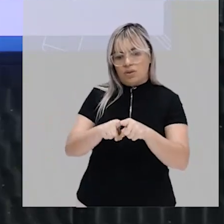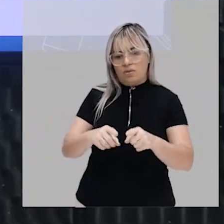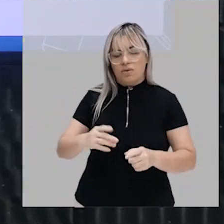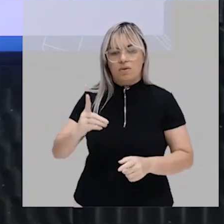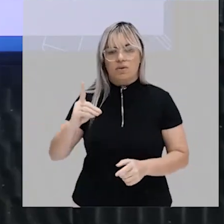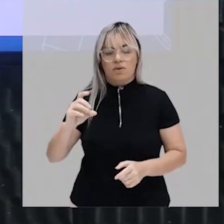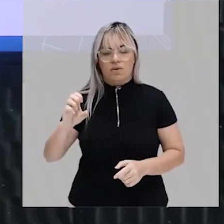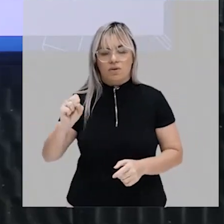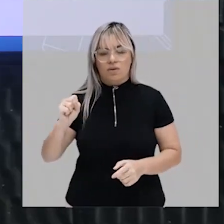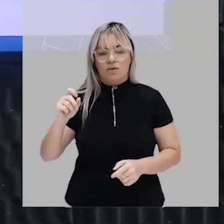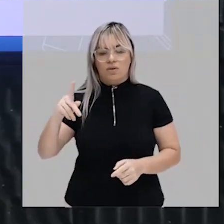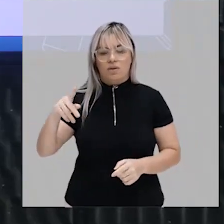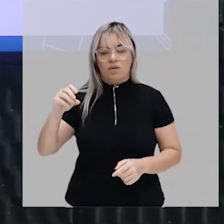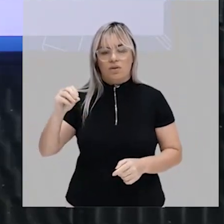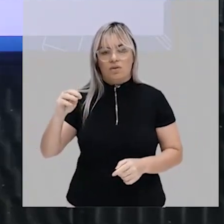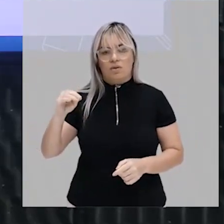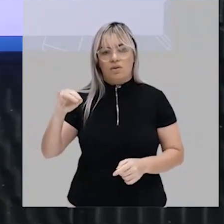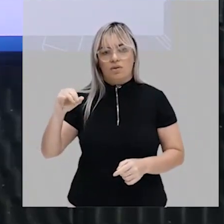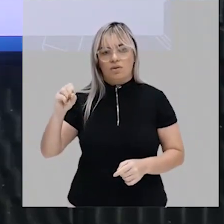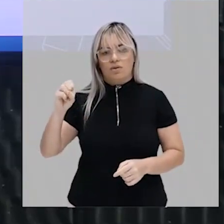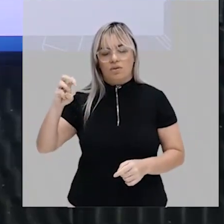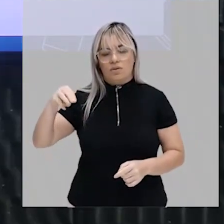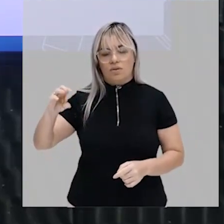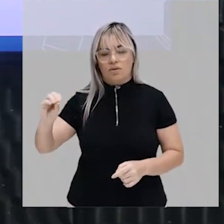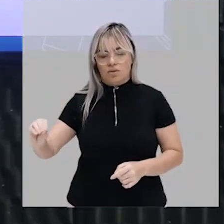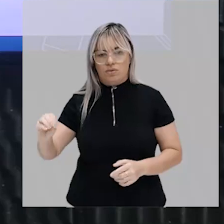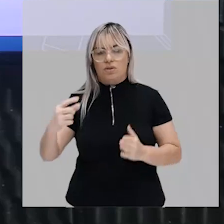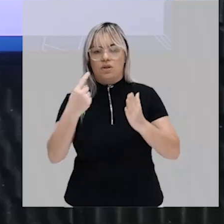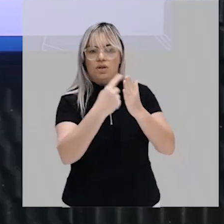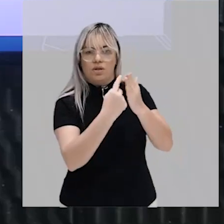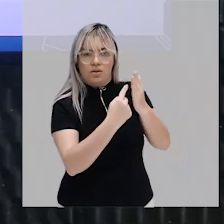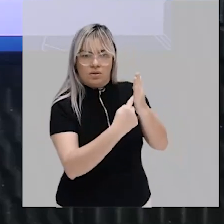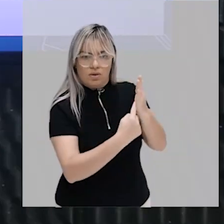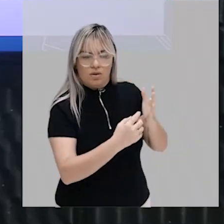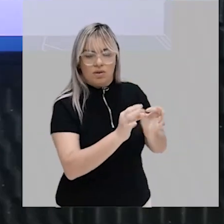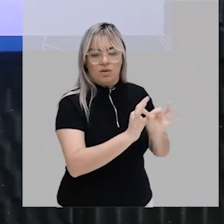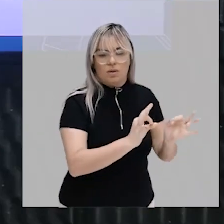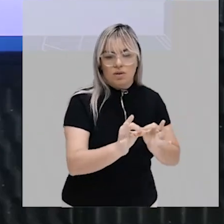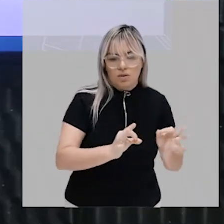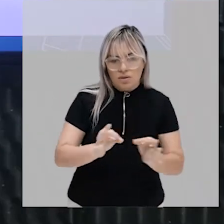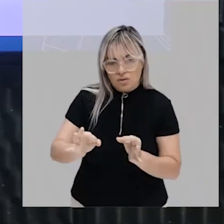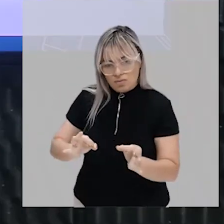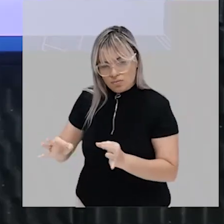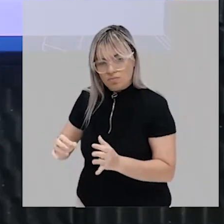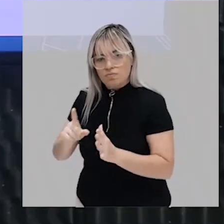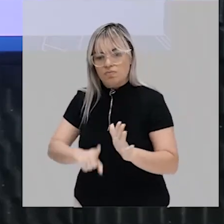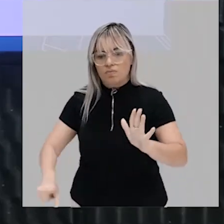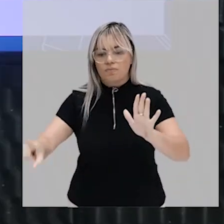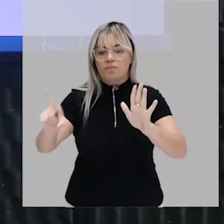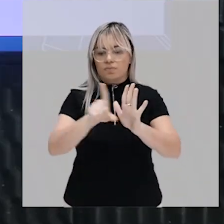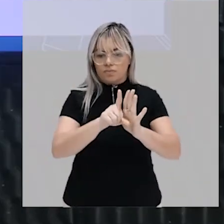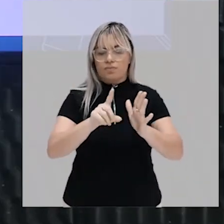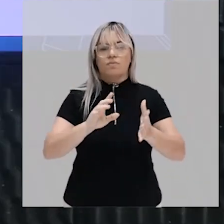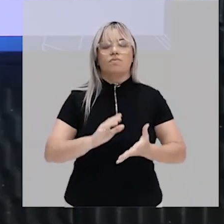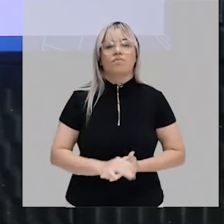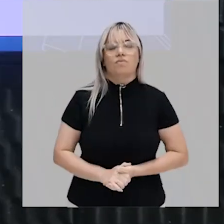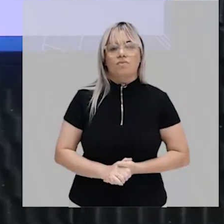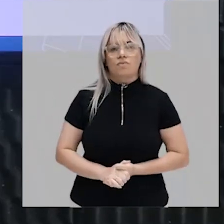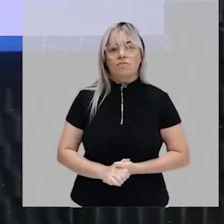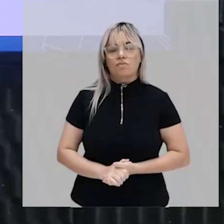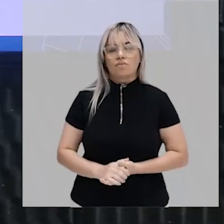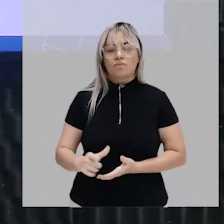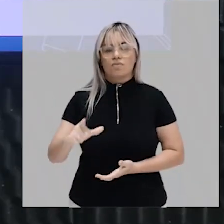é a marca da atuação do Estado das sanções que o Estado estabelece então você tem um momento ali na história